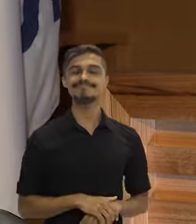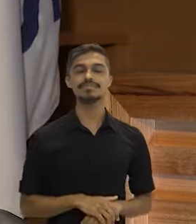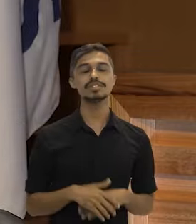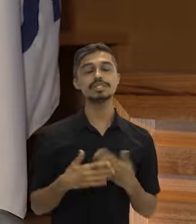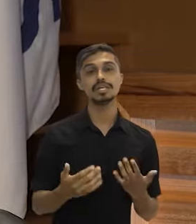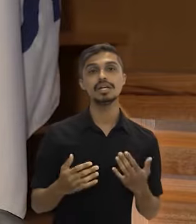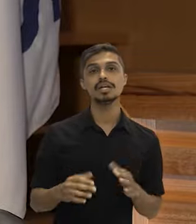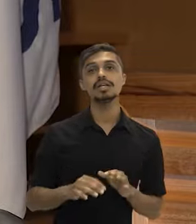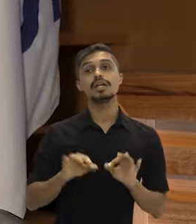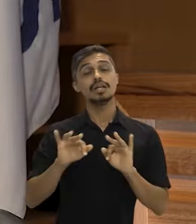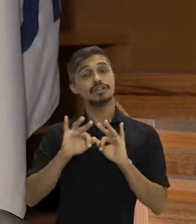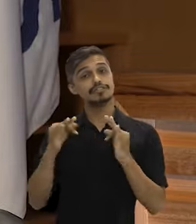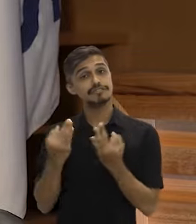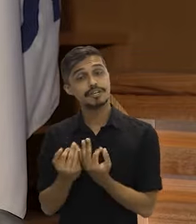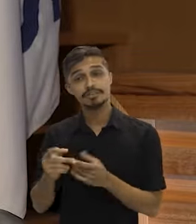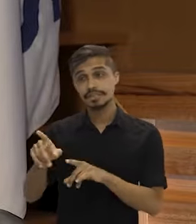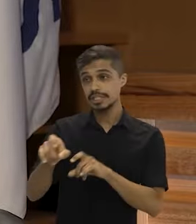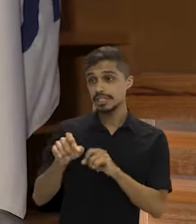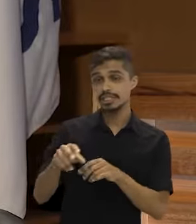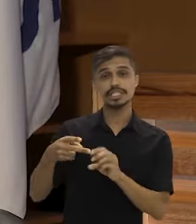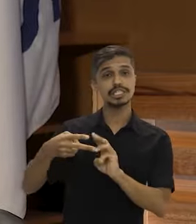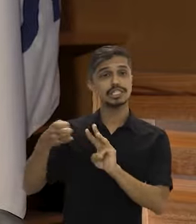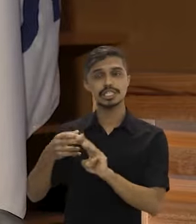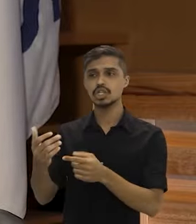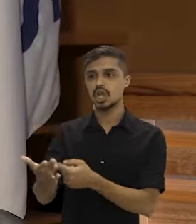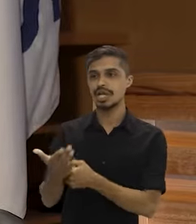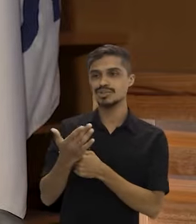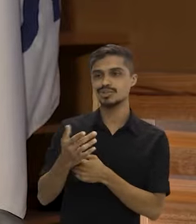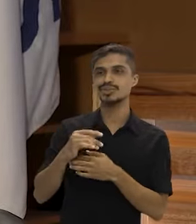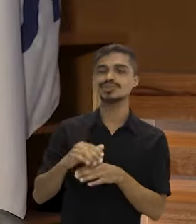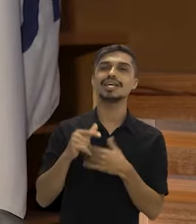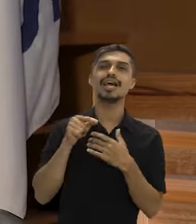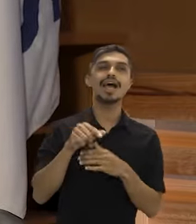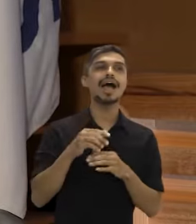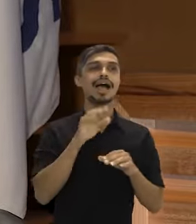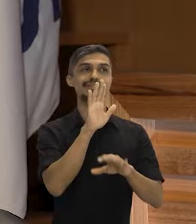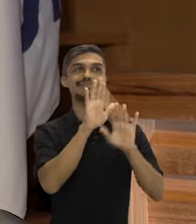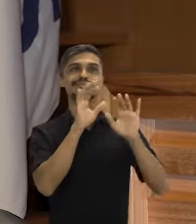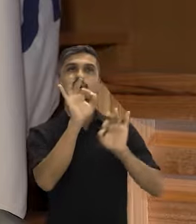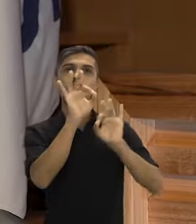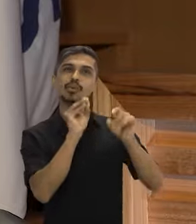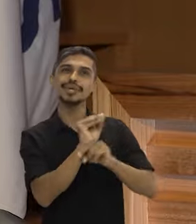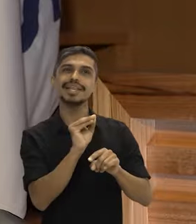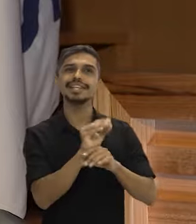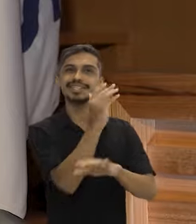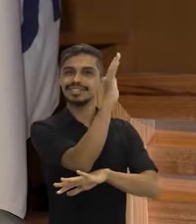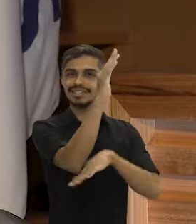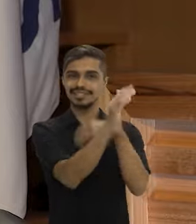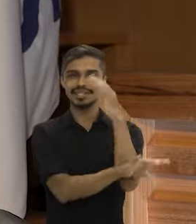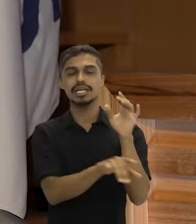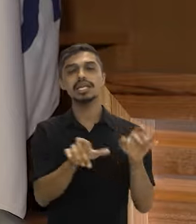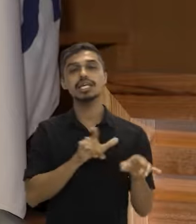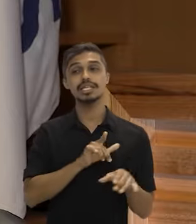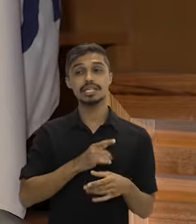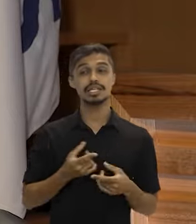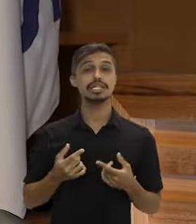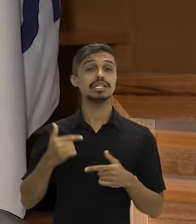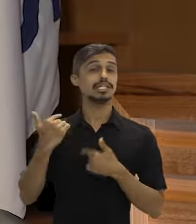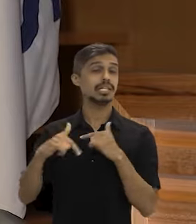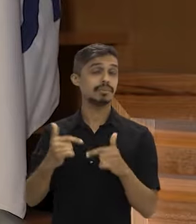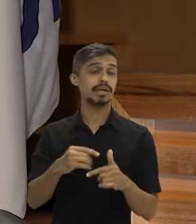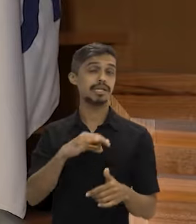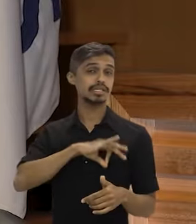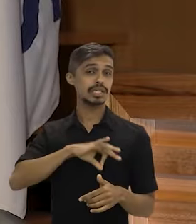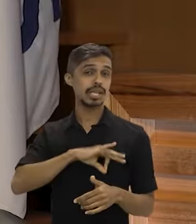agricultor familiar, extrativista, indígena, nos ajuda a manter a floresta em pé e ter emprego e renda e viver com